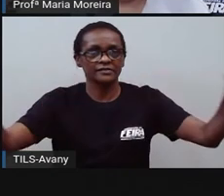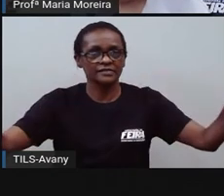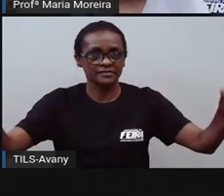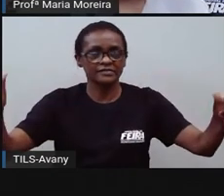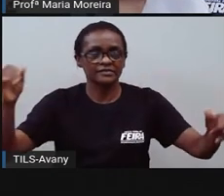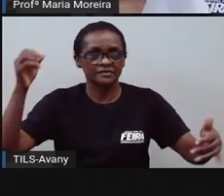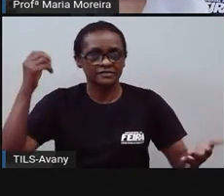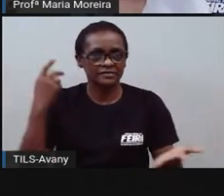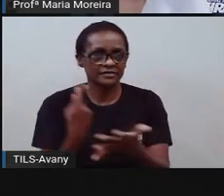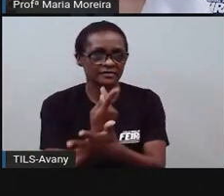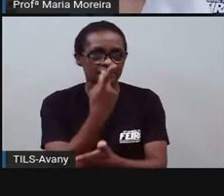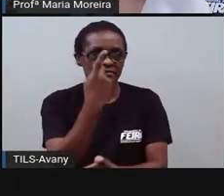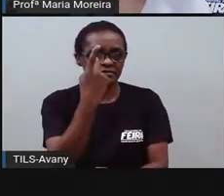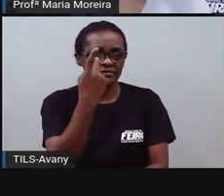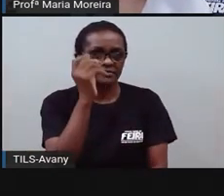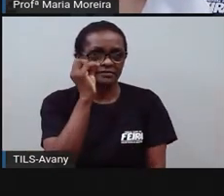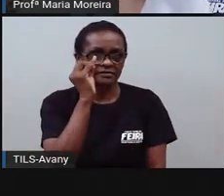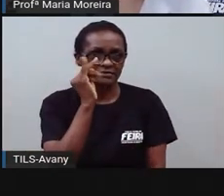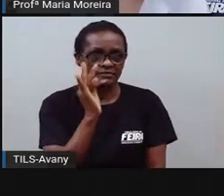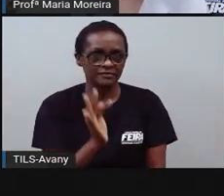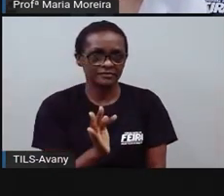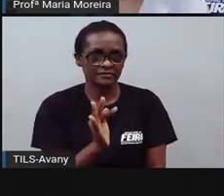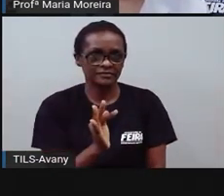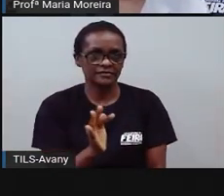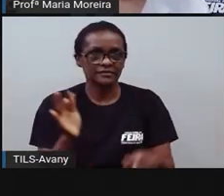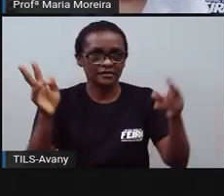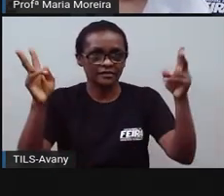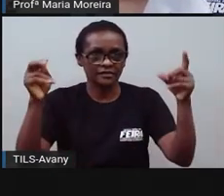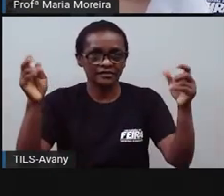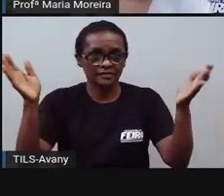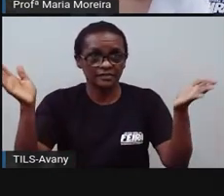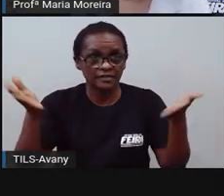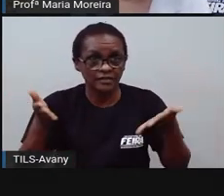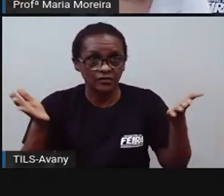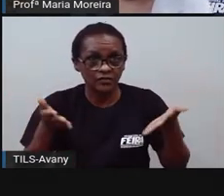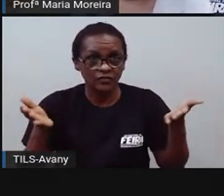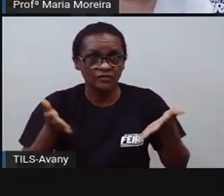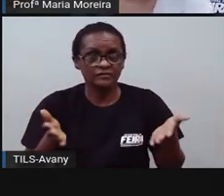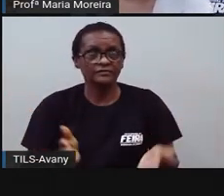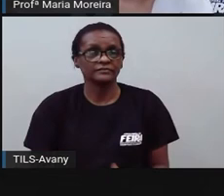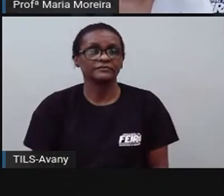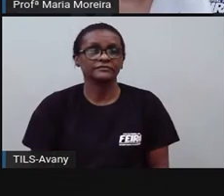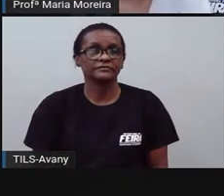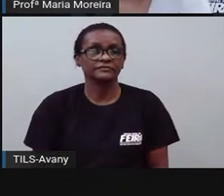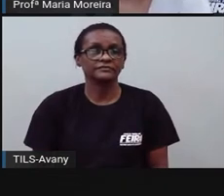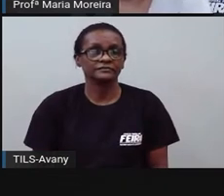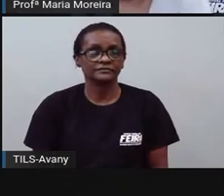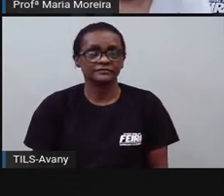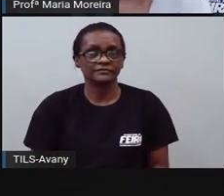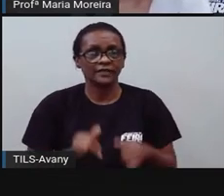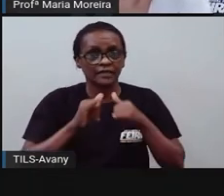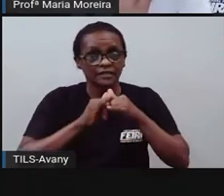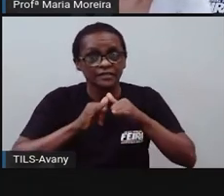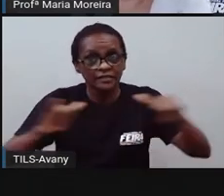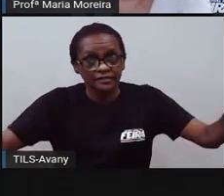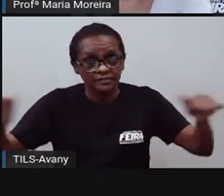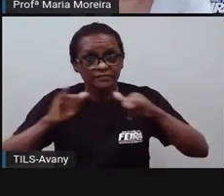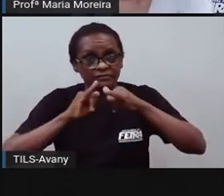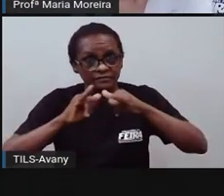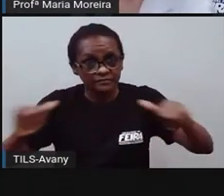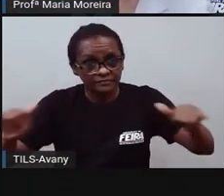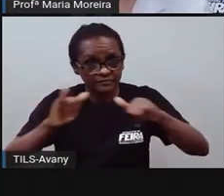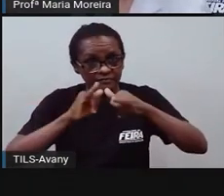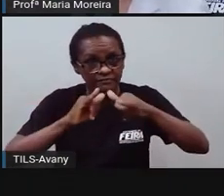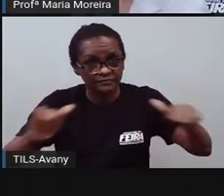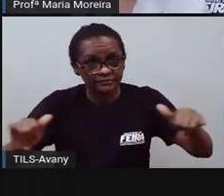atual, né? De modo inteiramente informativo. Ele vai estar informando aquelas pessoas sobre determinado conteúdo.